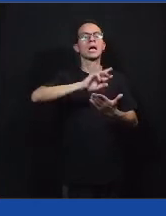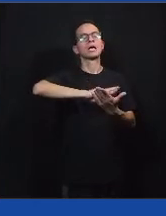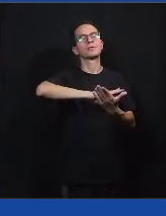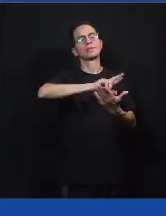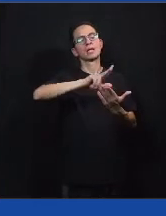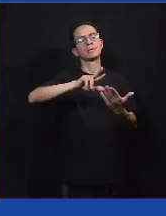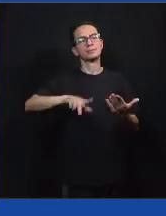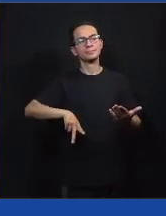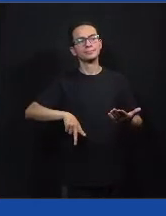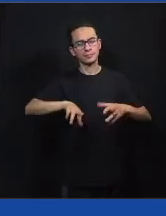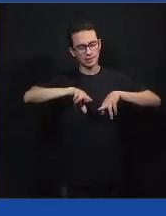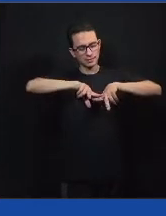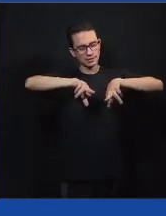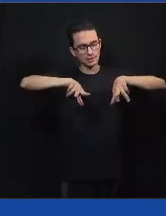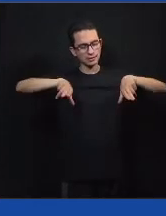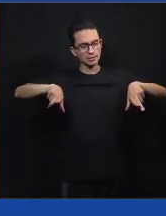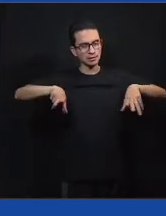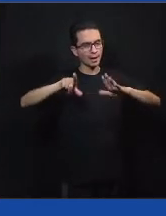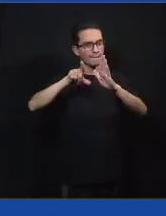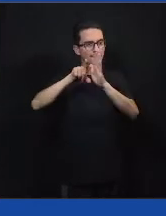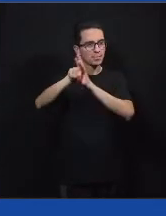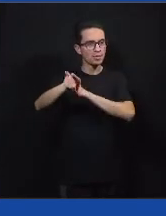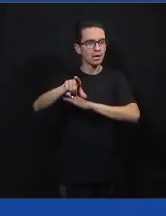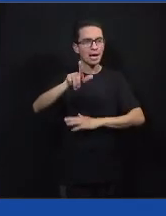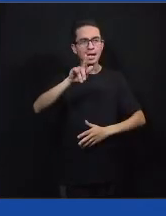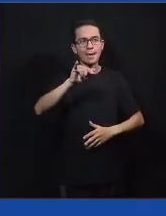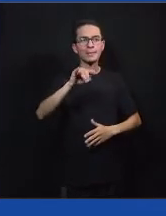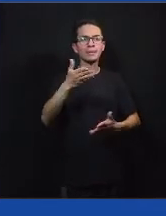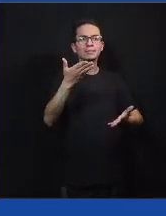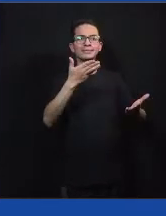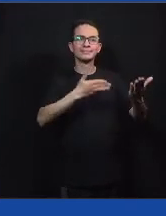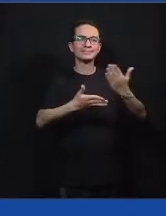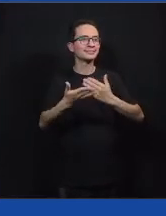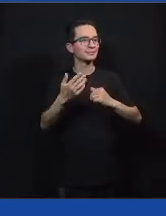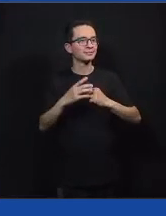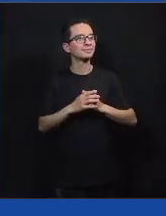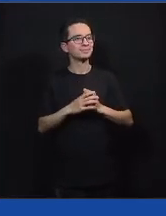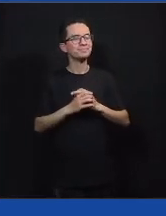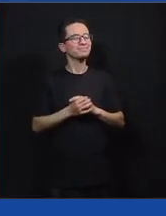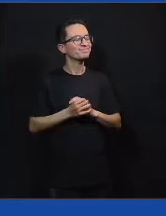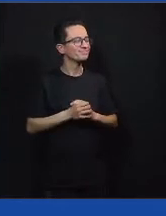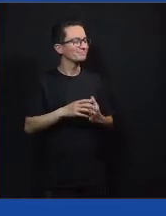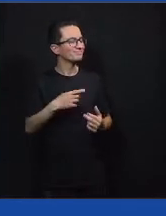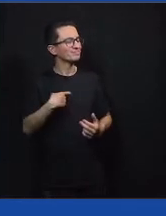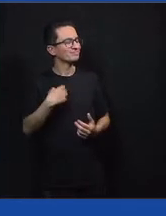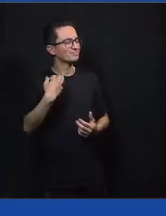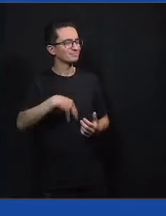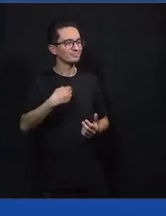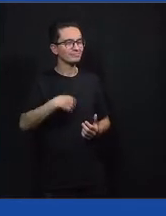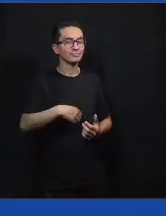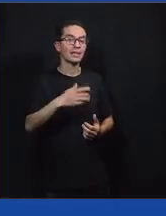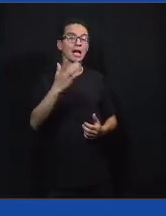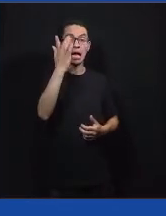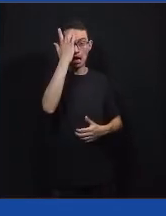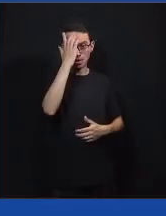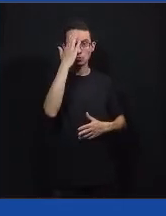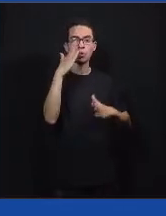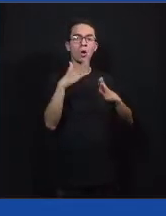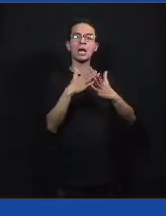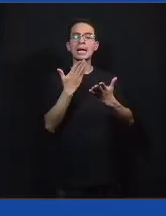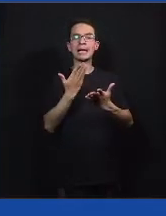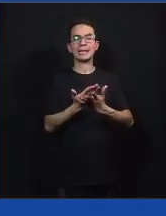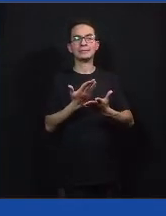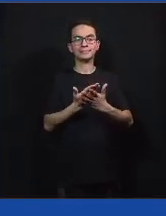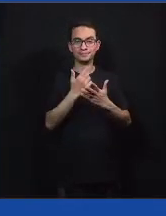Vamos, por favor, podemos começar com você, Gabi, para a gente ir revezando? Sim. Então, eu acho que a escola é um espaço que